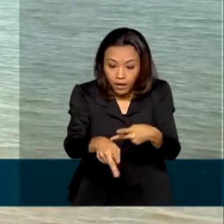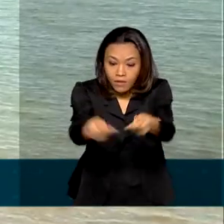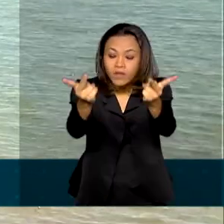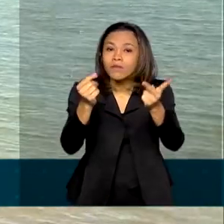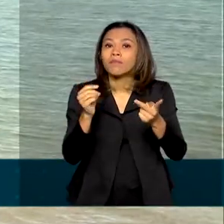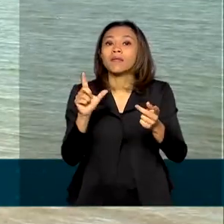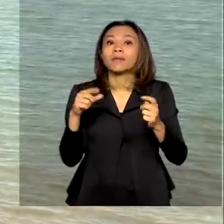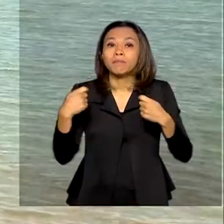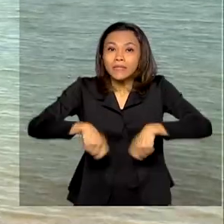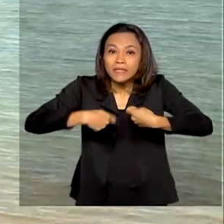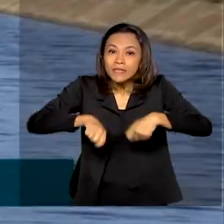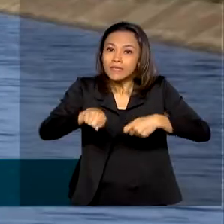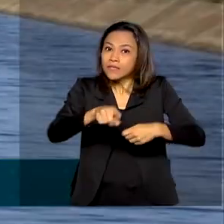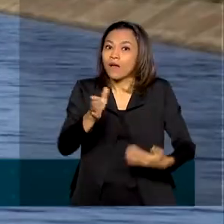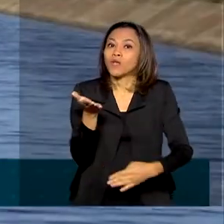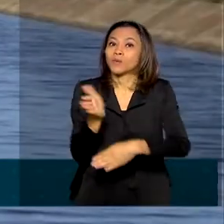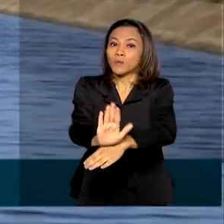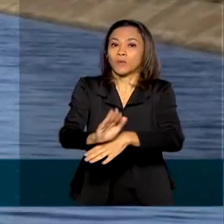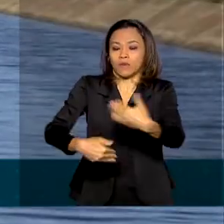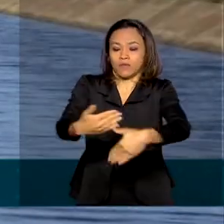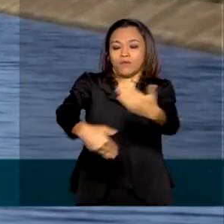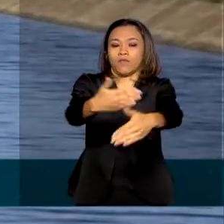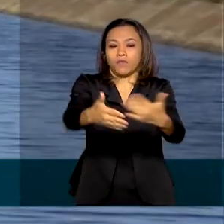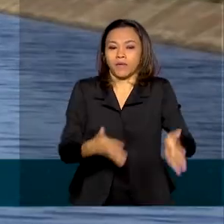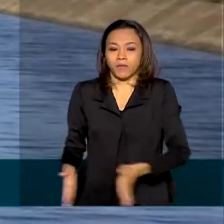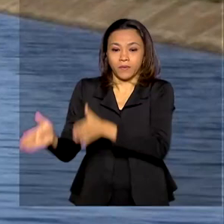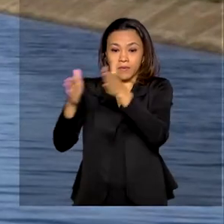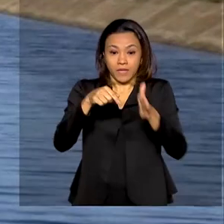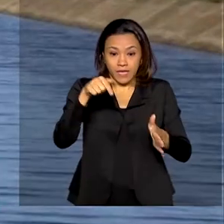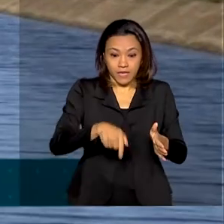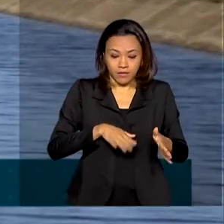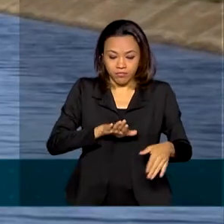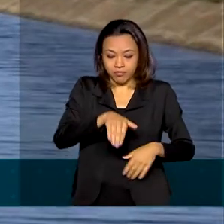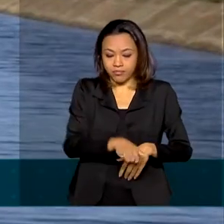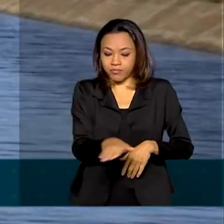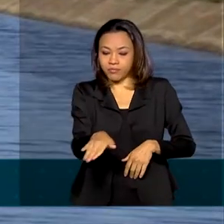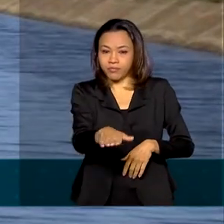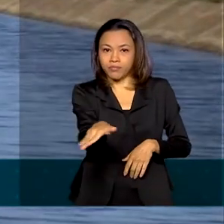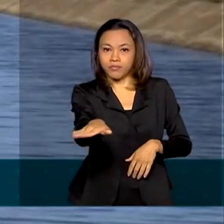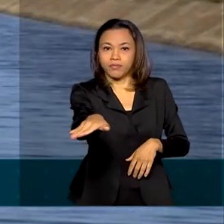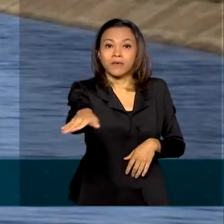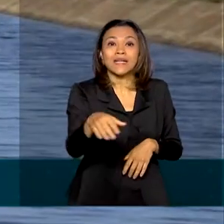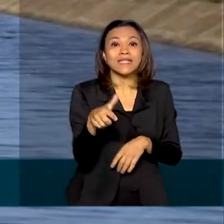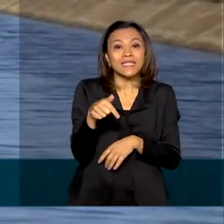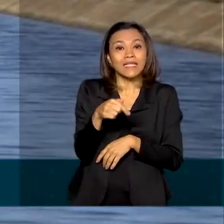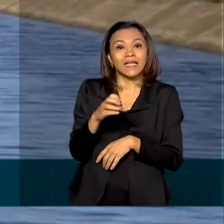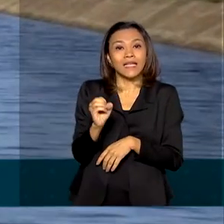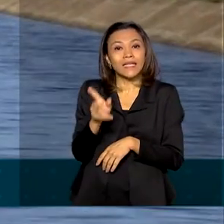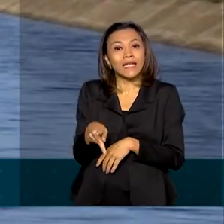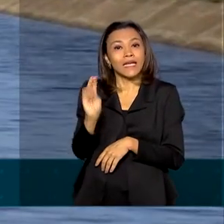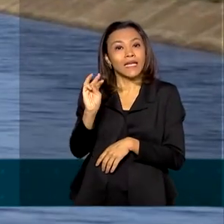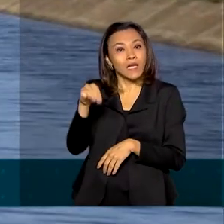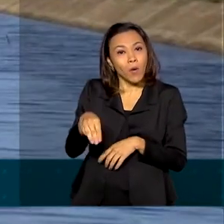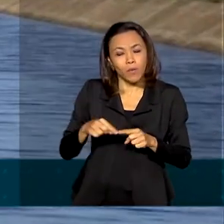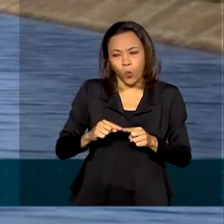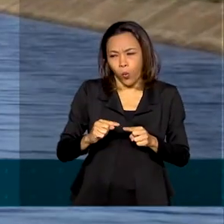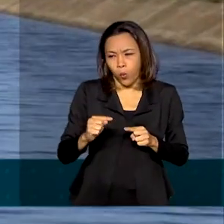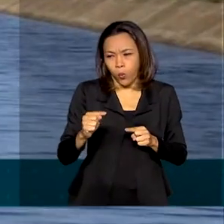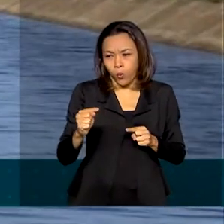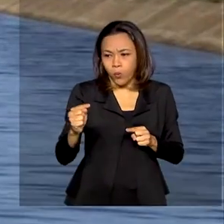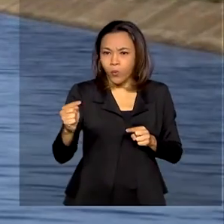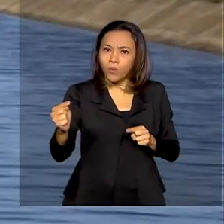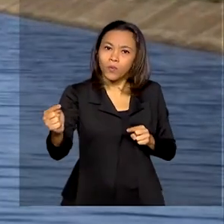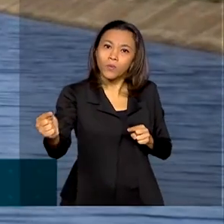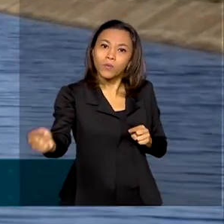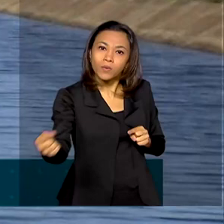um grande vetor de desenvolvimento. O ramal do Agreste tem mais de 70 quilômetros de extensão e compõe o braço leste da integração do Rio São